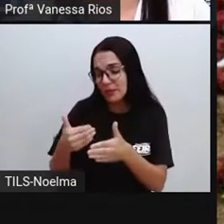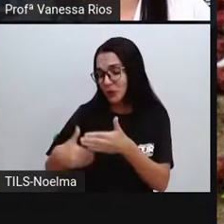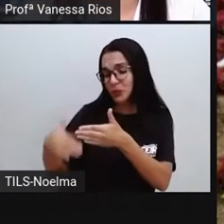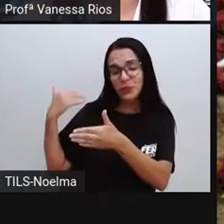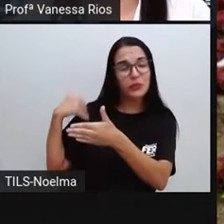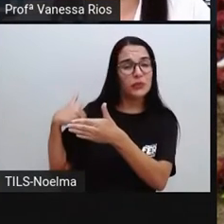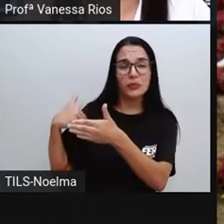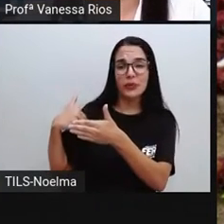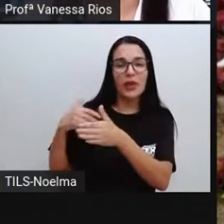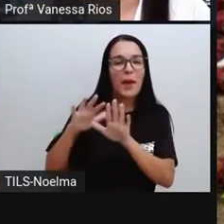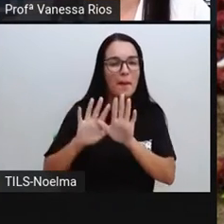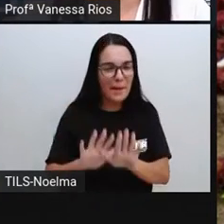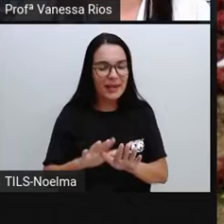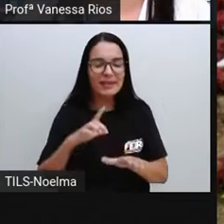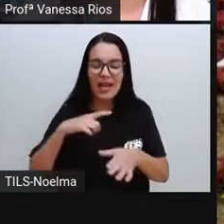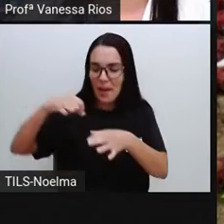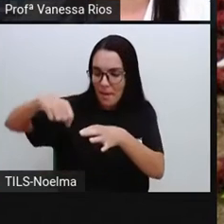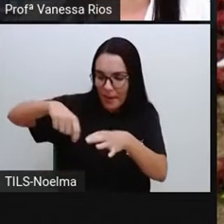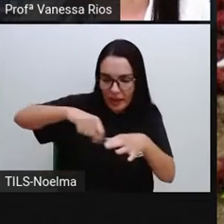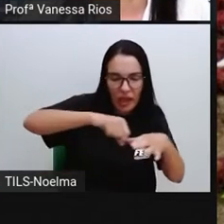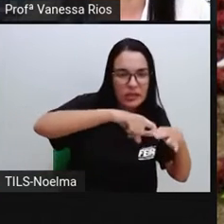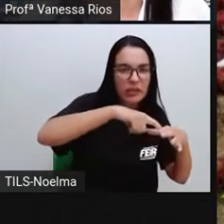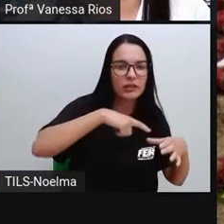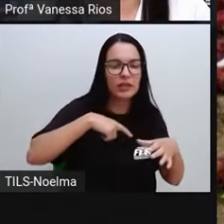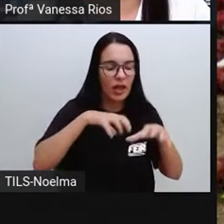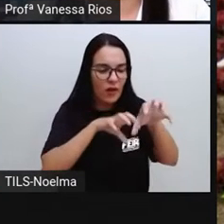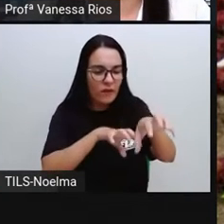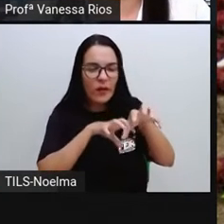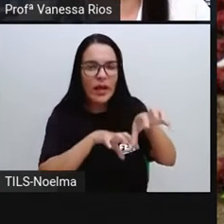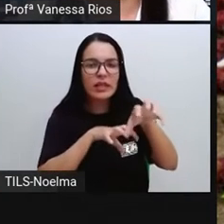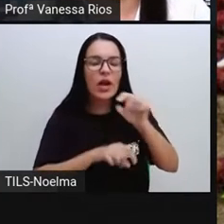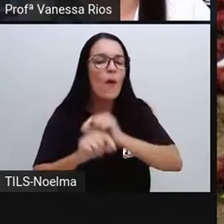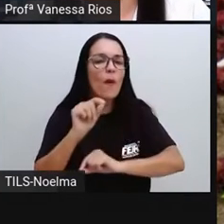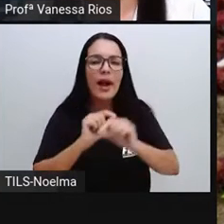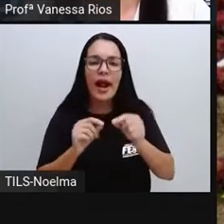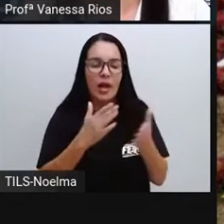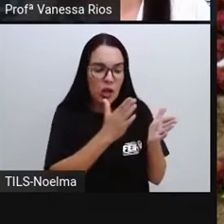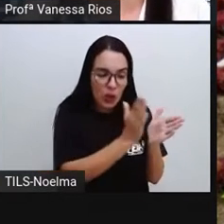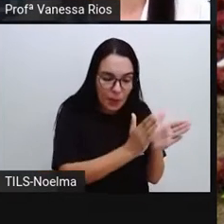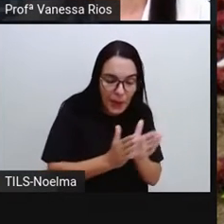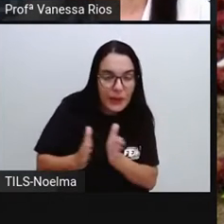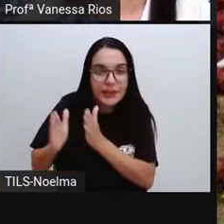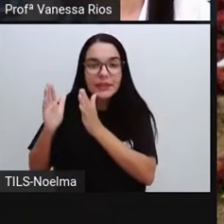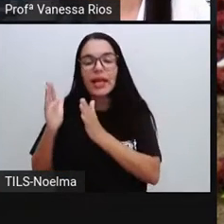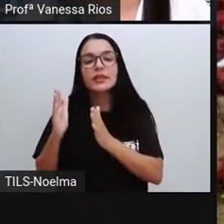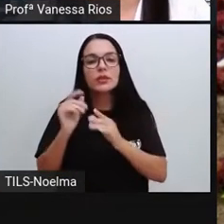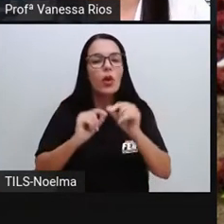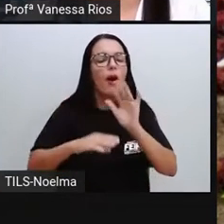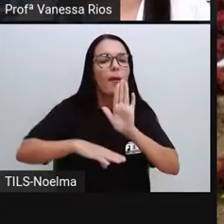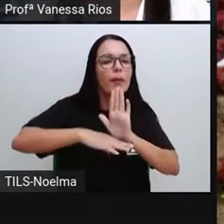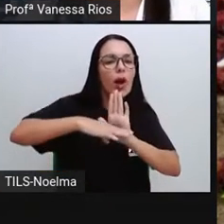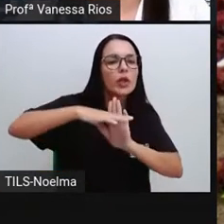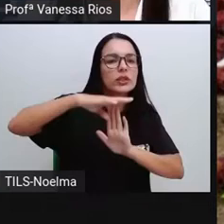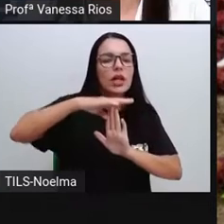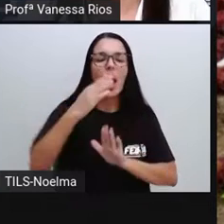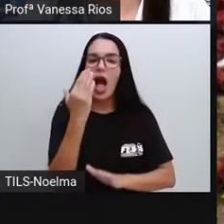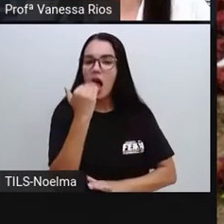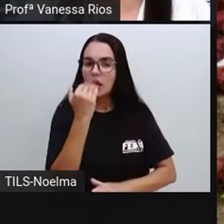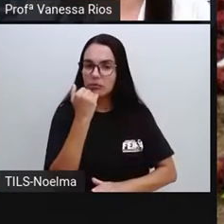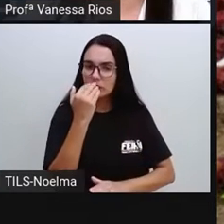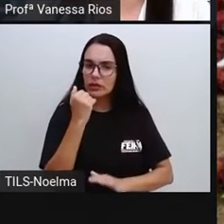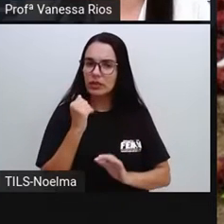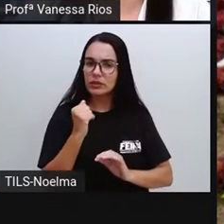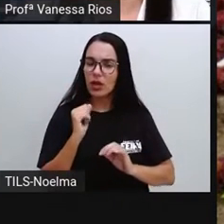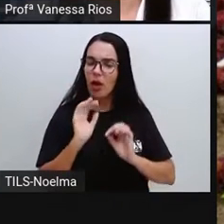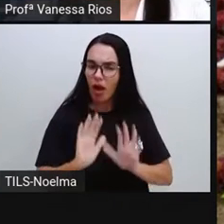atividade, é uma ação que influencia no processo de alimentação e que mesmo aí que sejam atividades normalmente